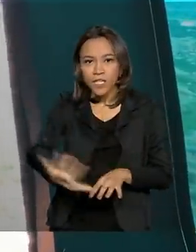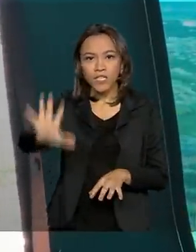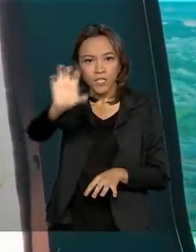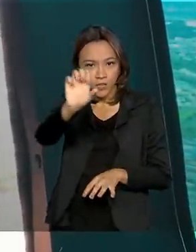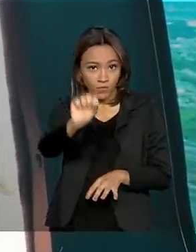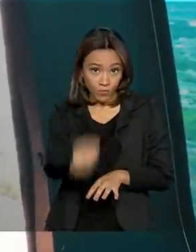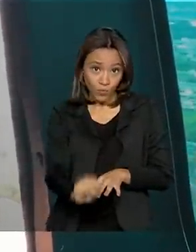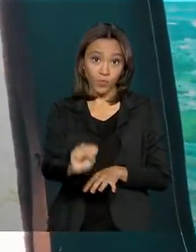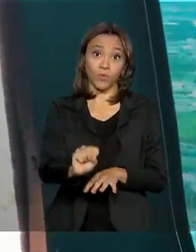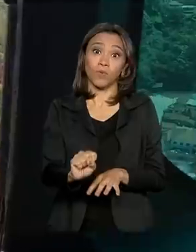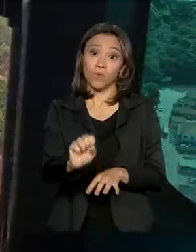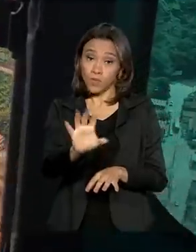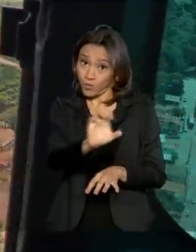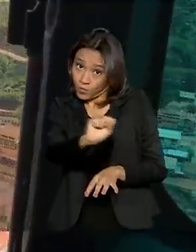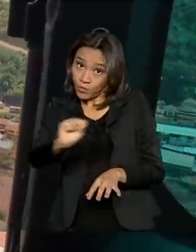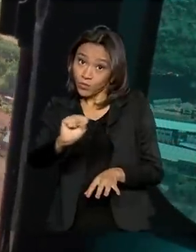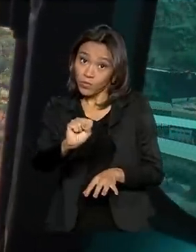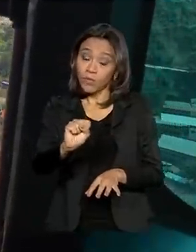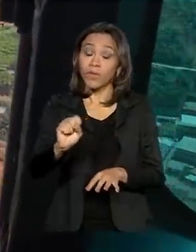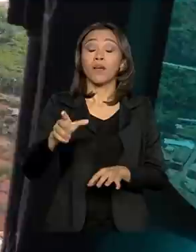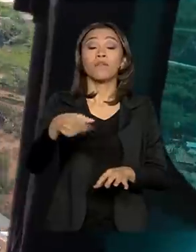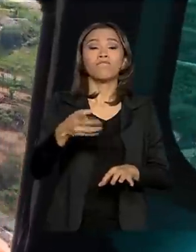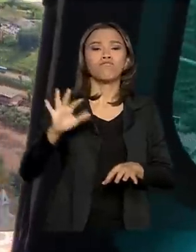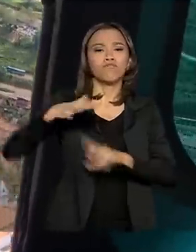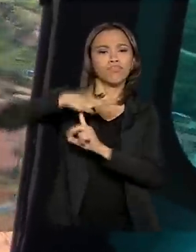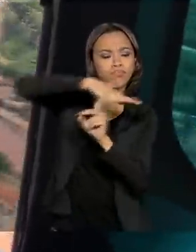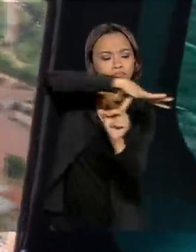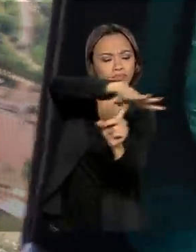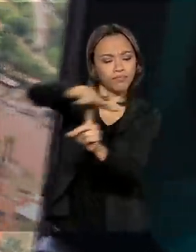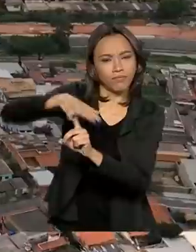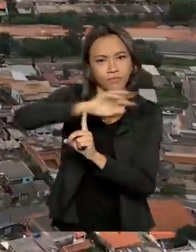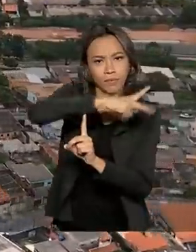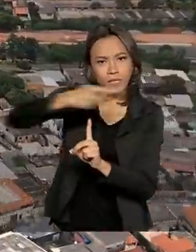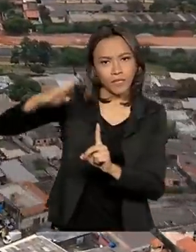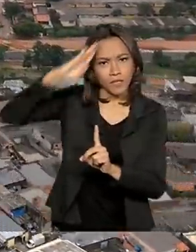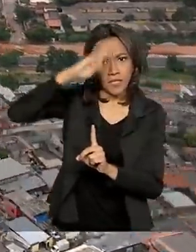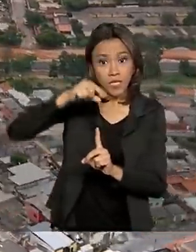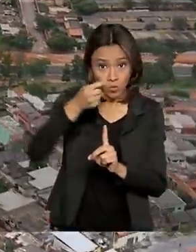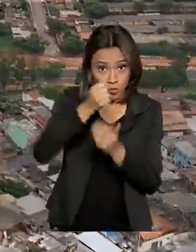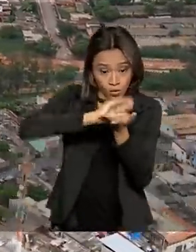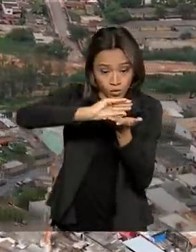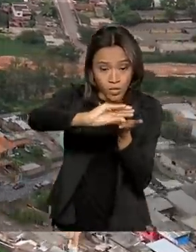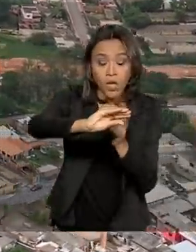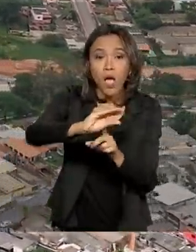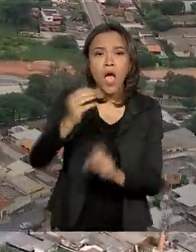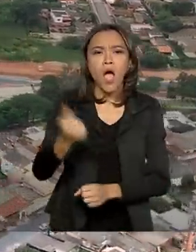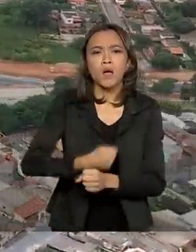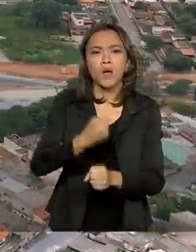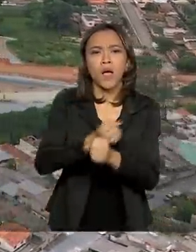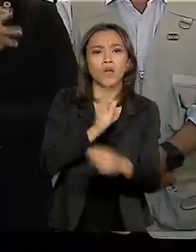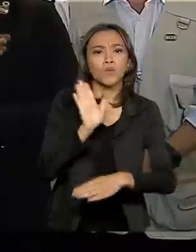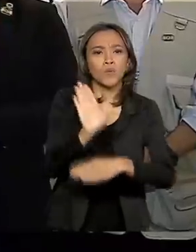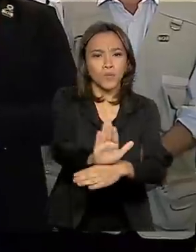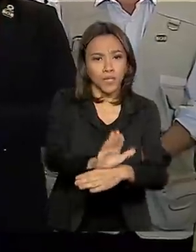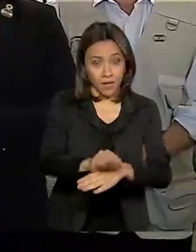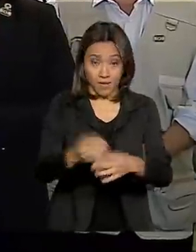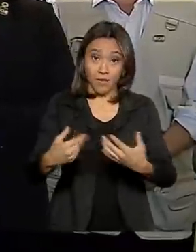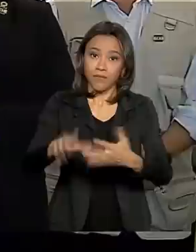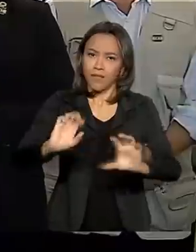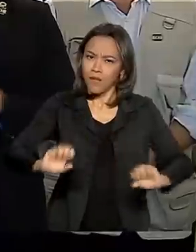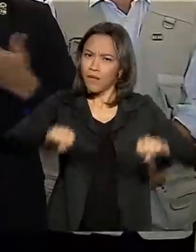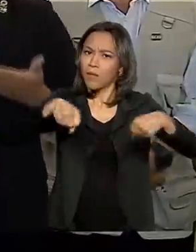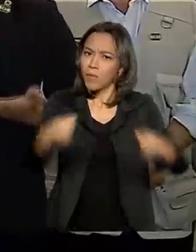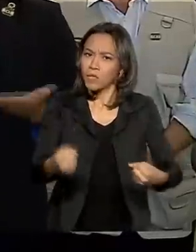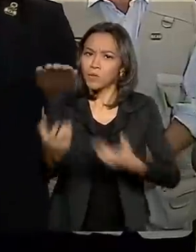Presidente sobrevoou áreas atingidas em Minas Gerais. Os recursos vão ajudar na reconstrução das cidades e na recuperação dos